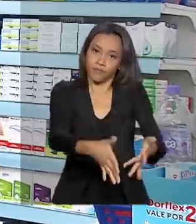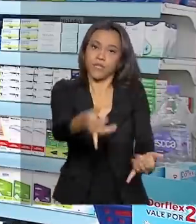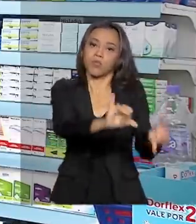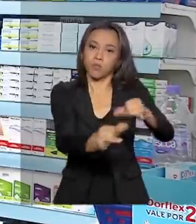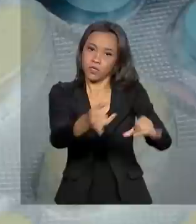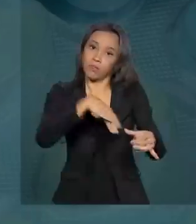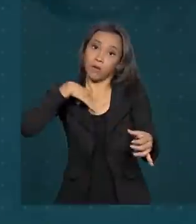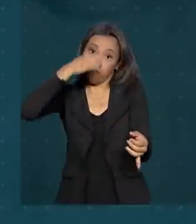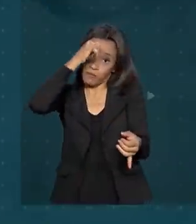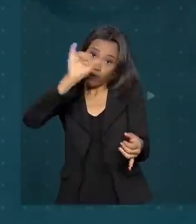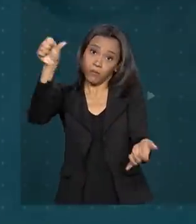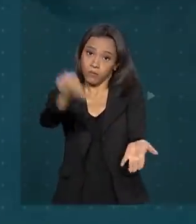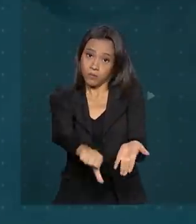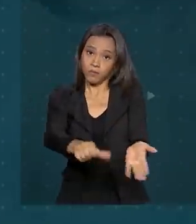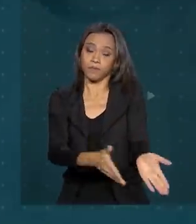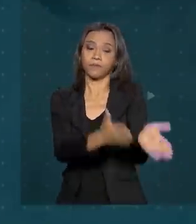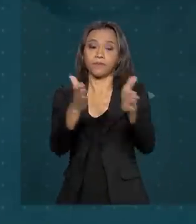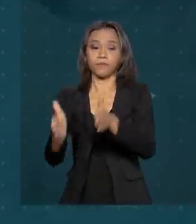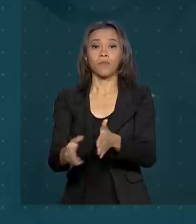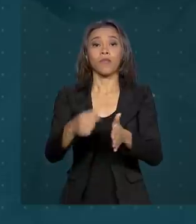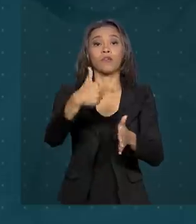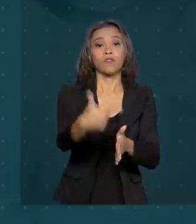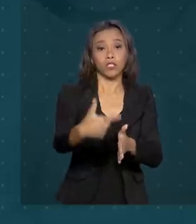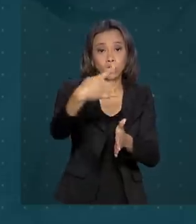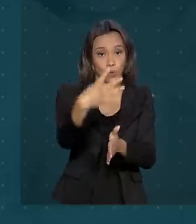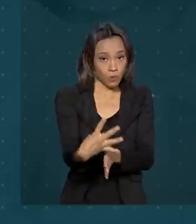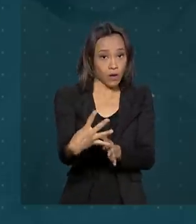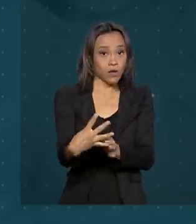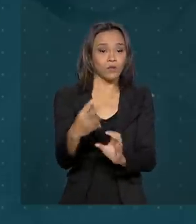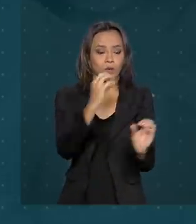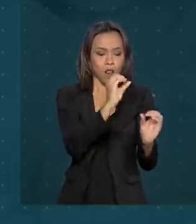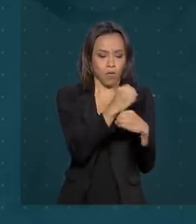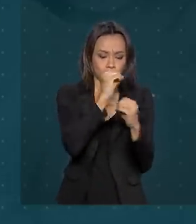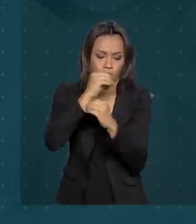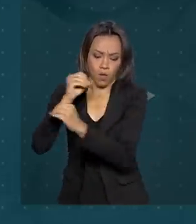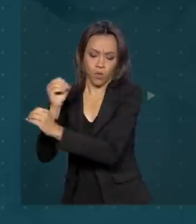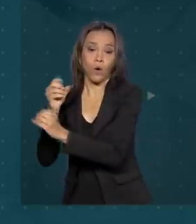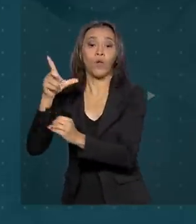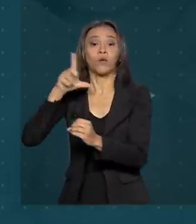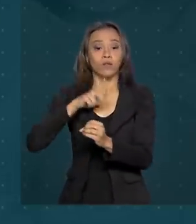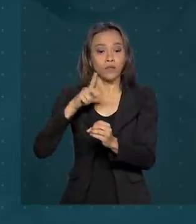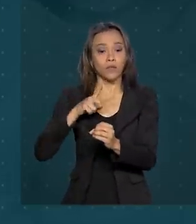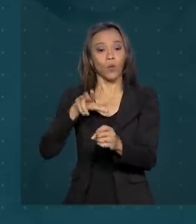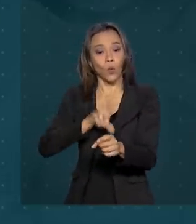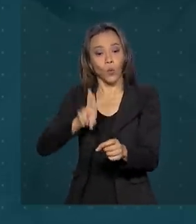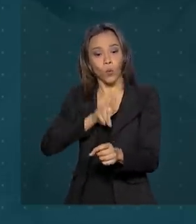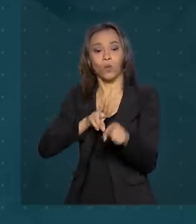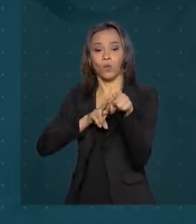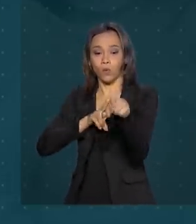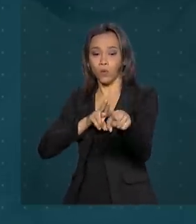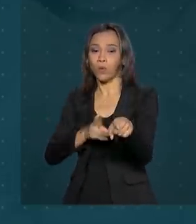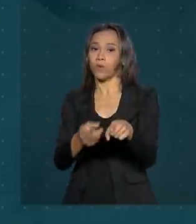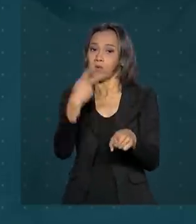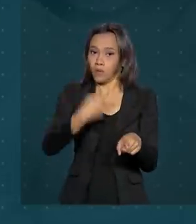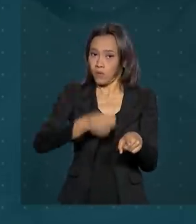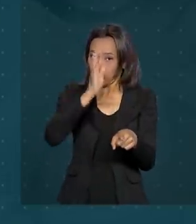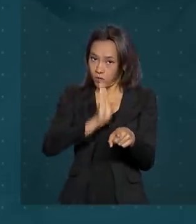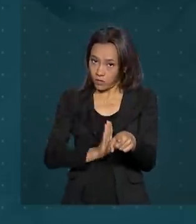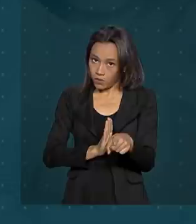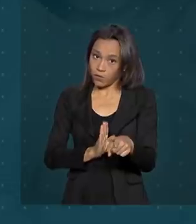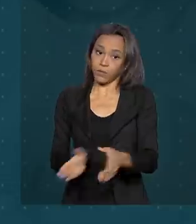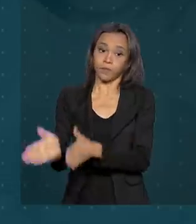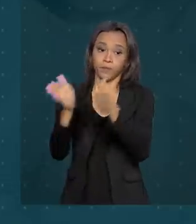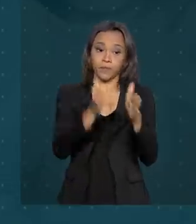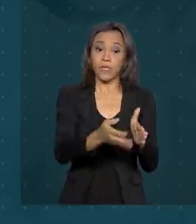medida preventiva. 24 laboratórios possuem medicamentos registrados à base de cloridrato de ranitidina no Brasil. Pelo